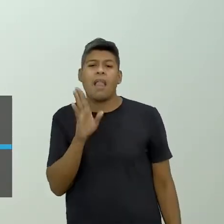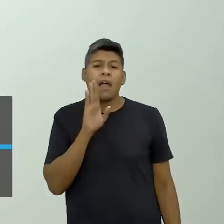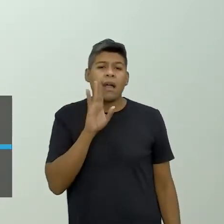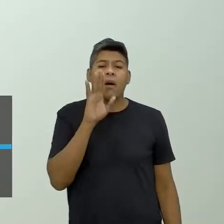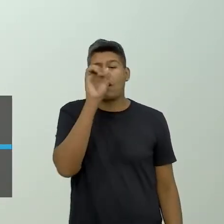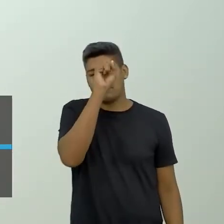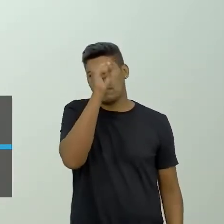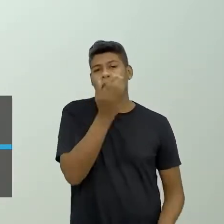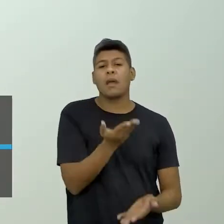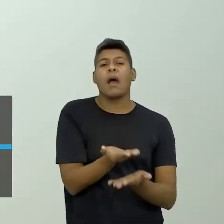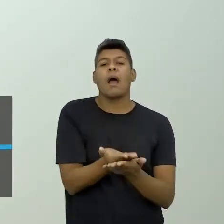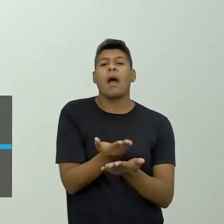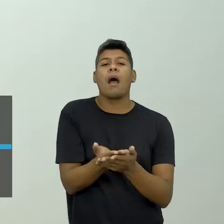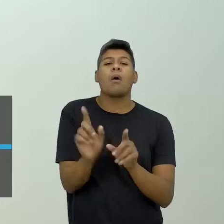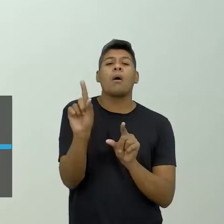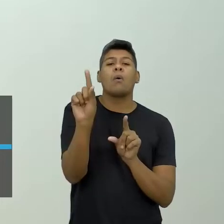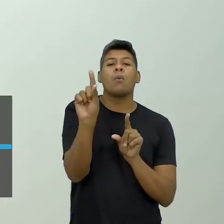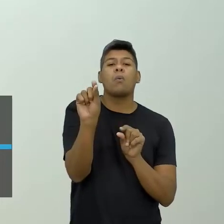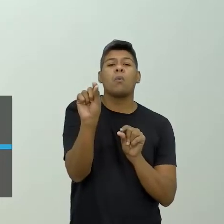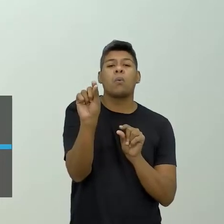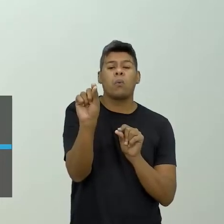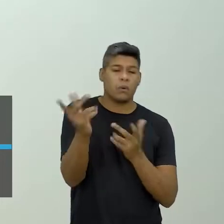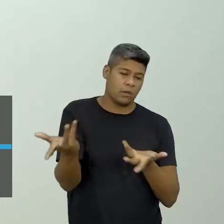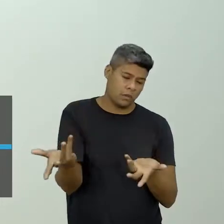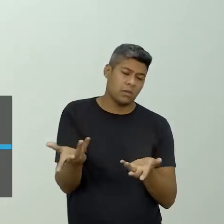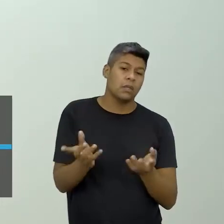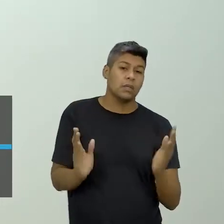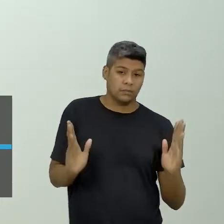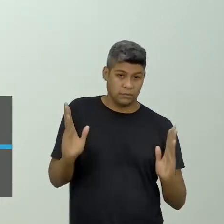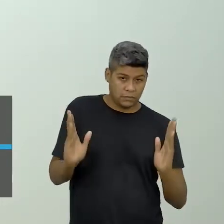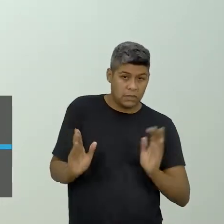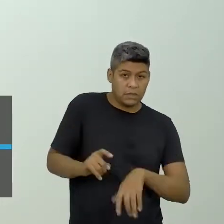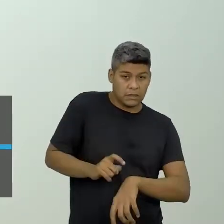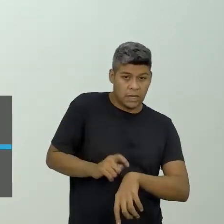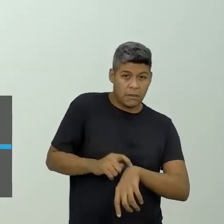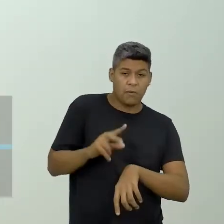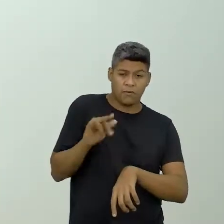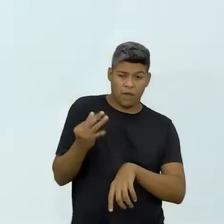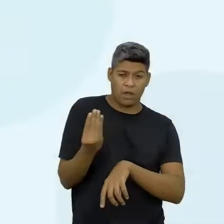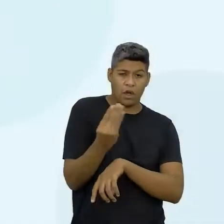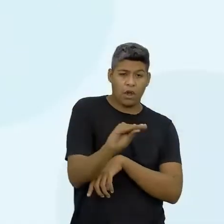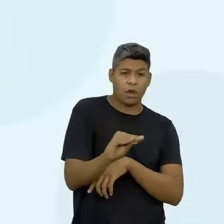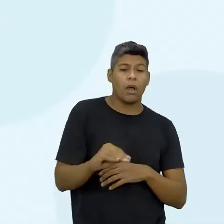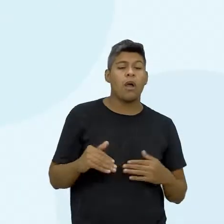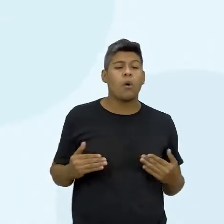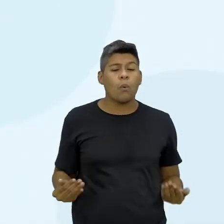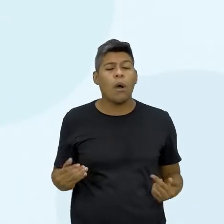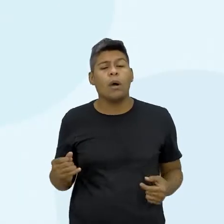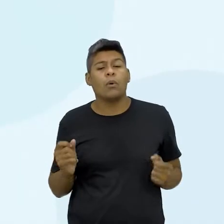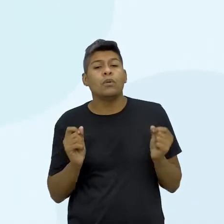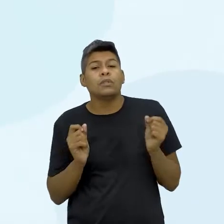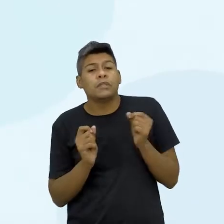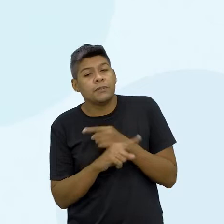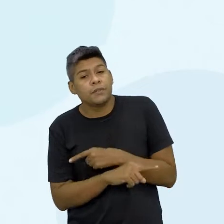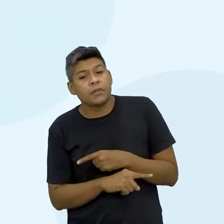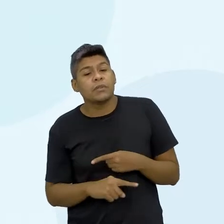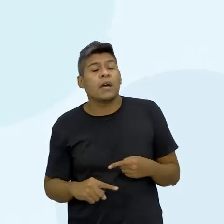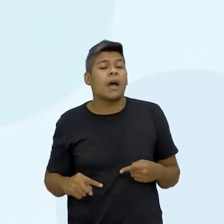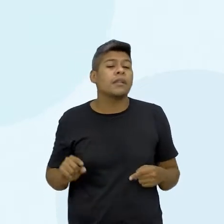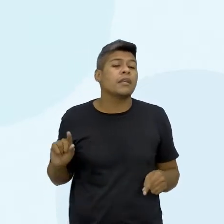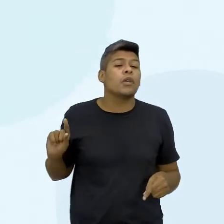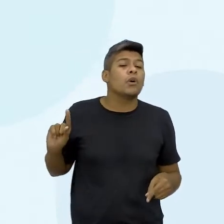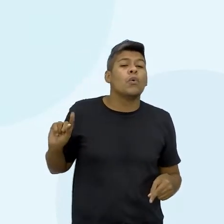aprendi nessa aula. Então, nesta linha do tempo, a gente vai inserir, né, quais foram as nossas dificuldades e o que nós